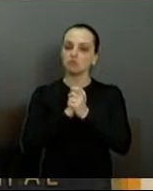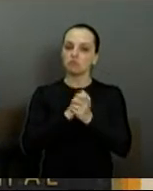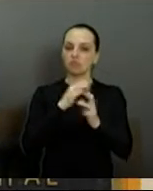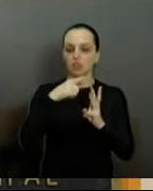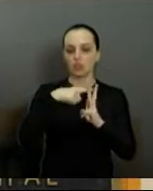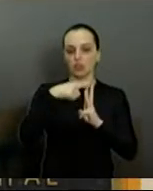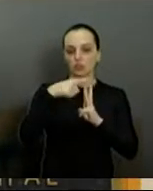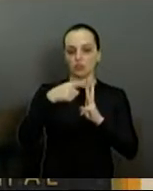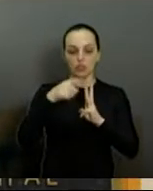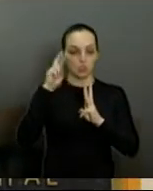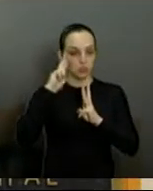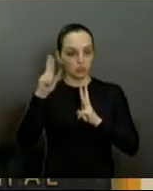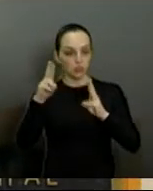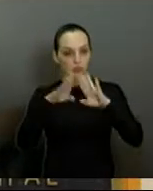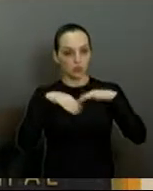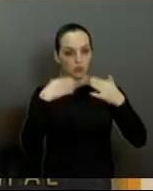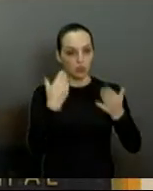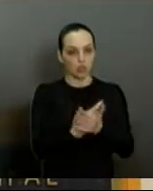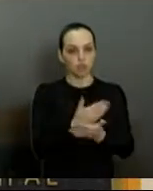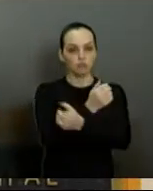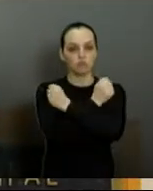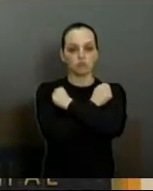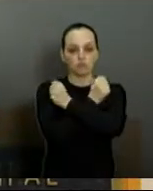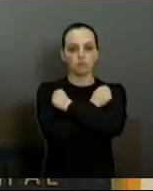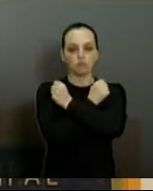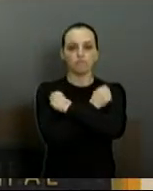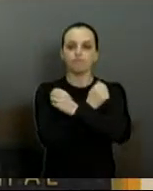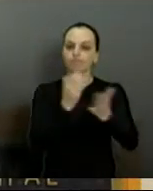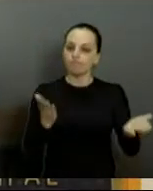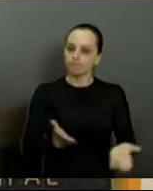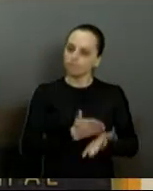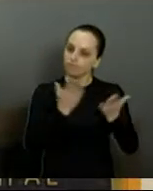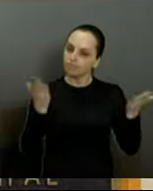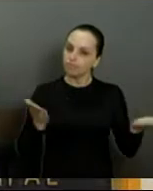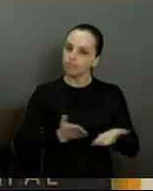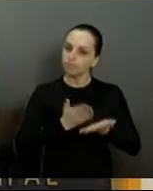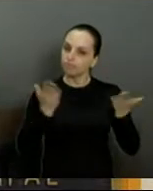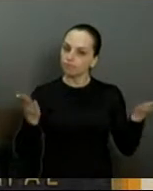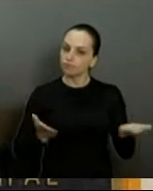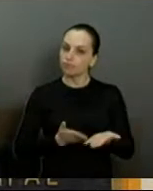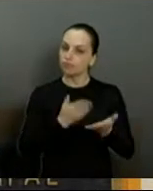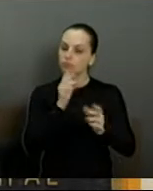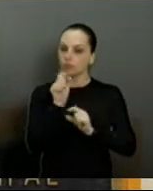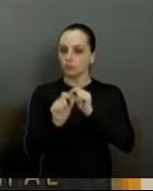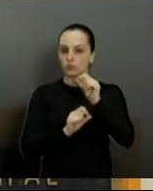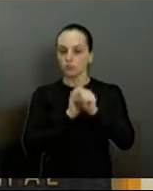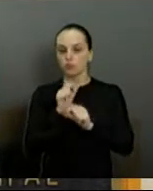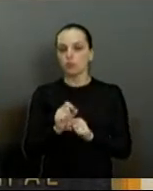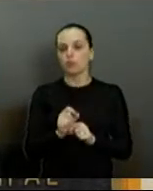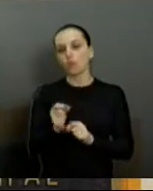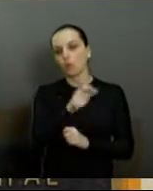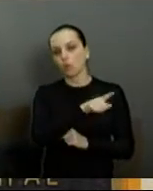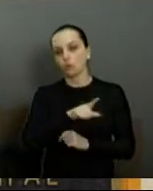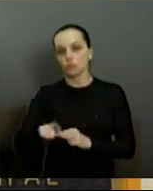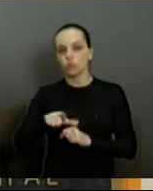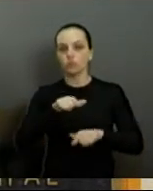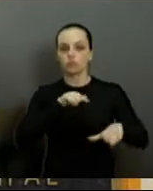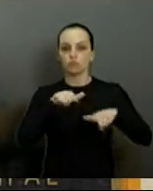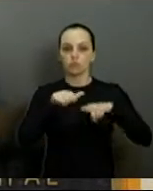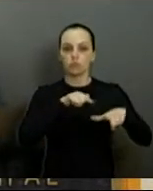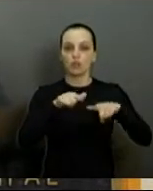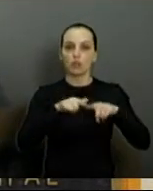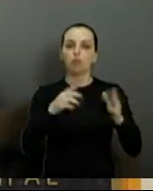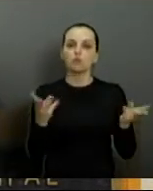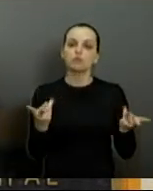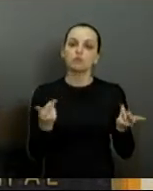o nosso grande abraço, incentivo, que continue fazendo esse trabalho